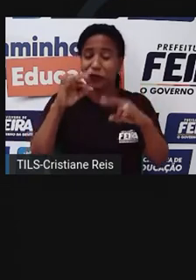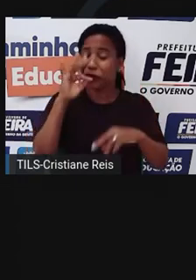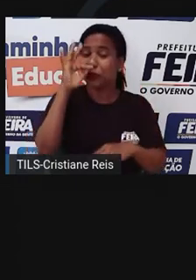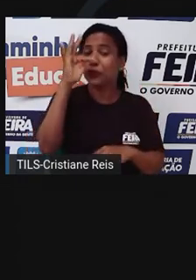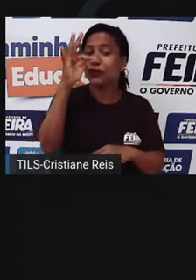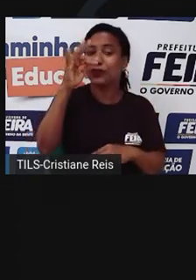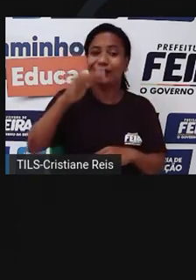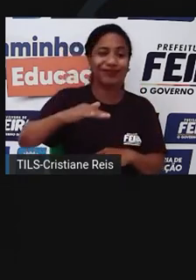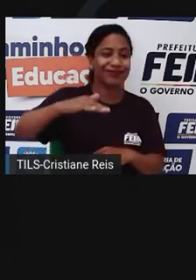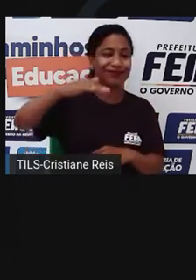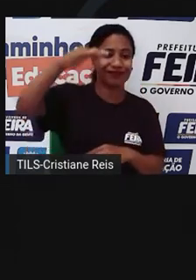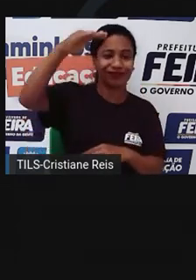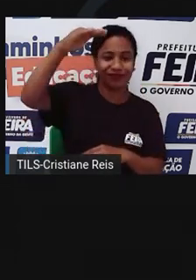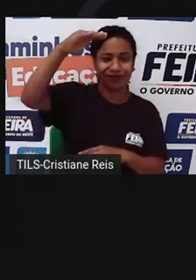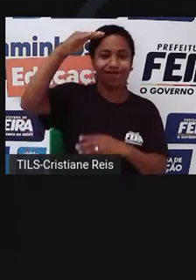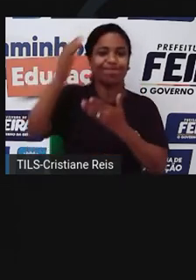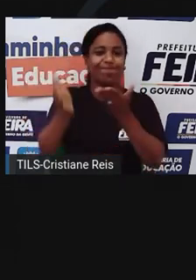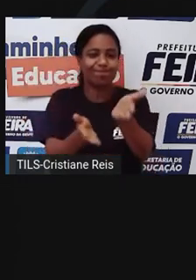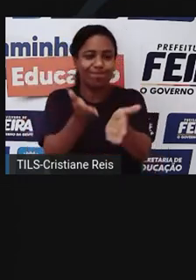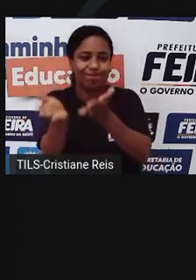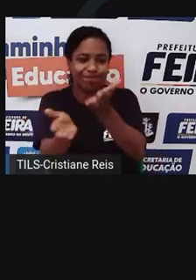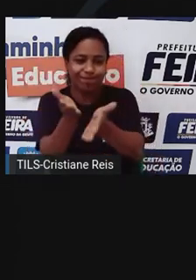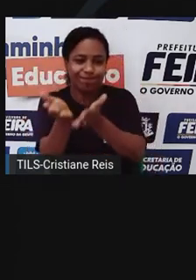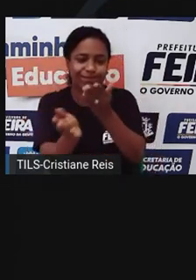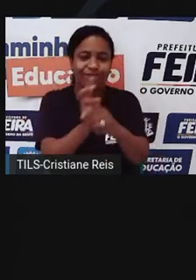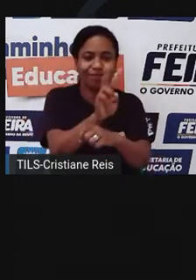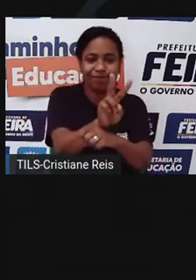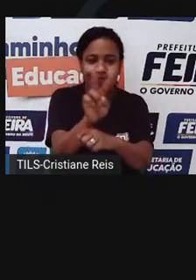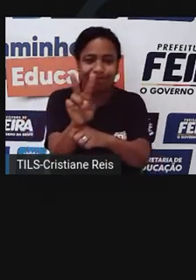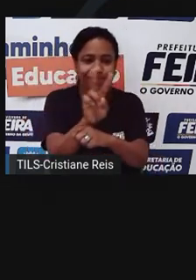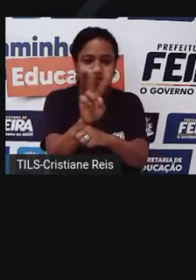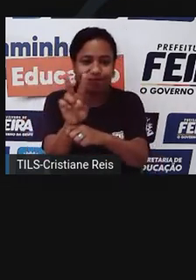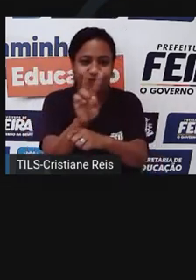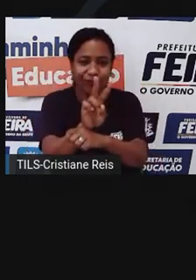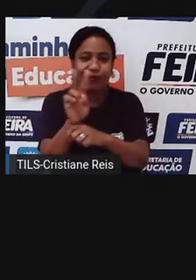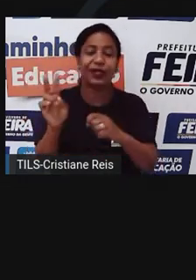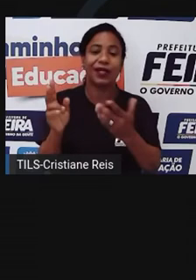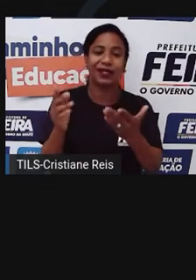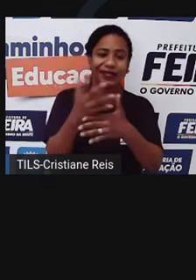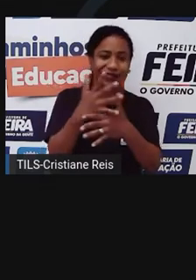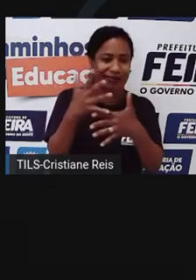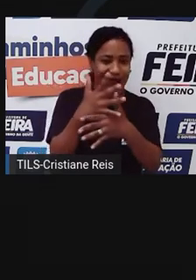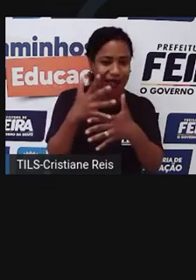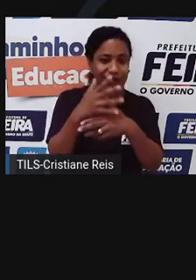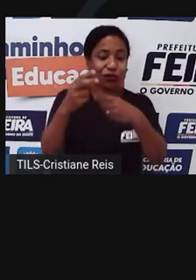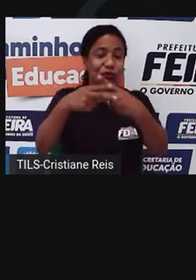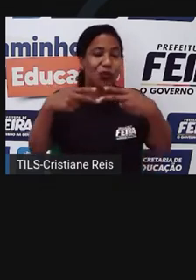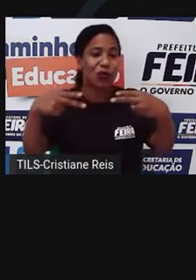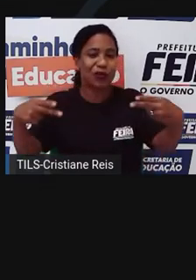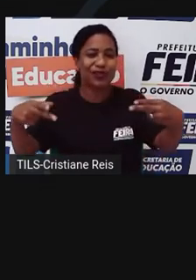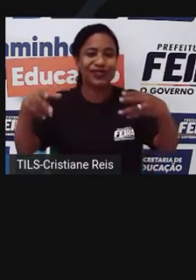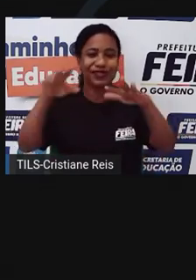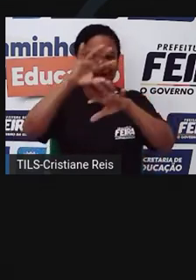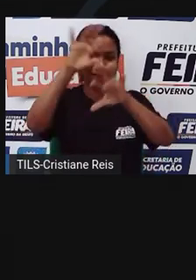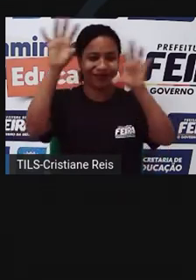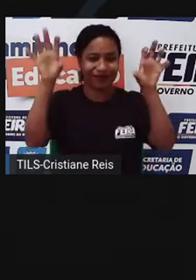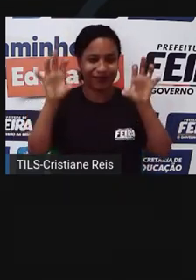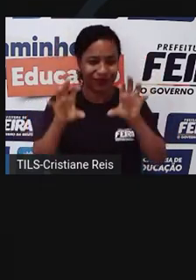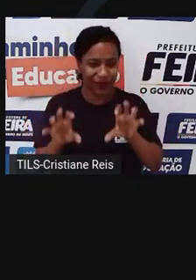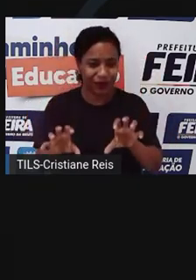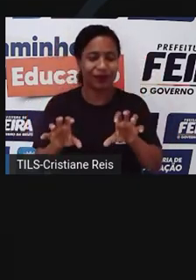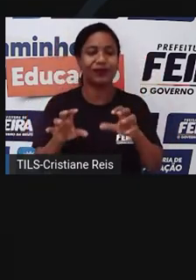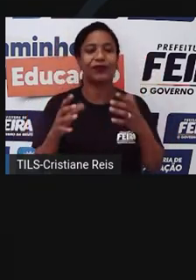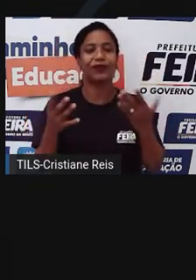adulta e vai saber cuidar das propriedades da sua cidade, das propriedades do seu país, o respeito ao